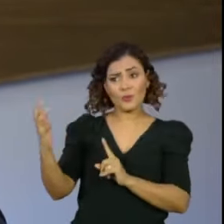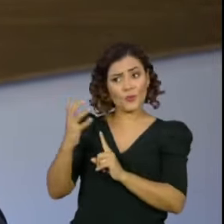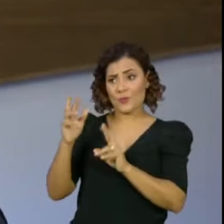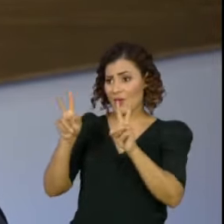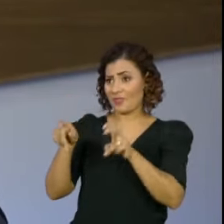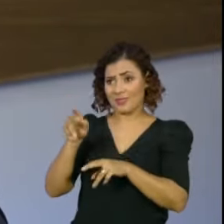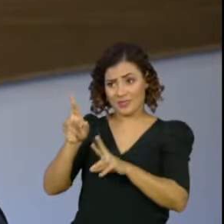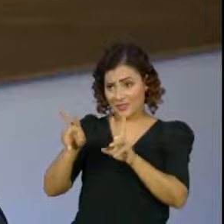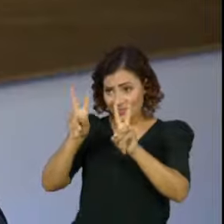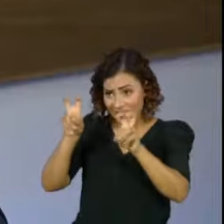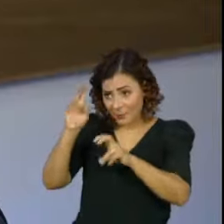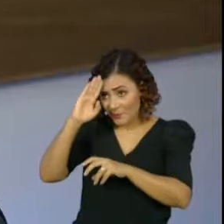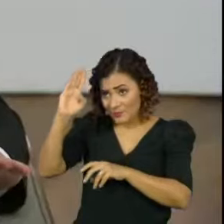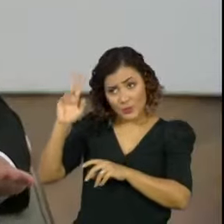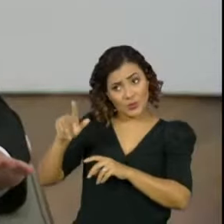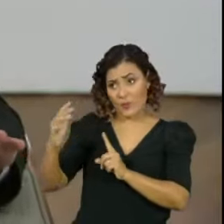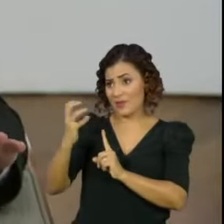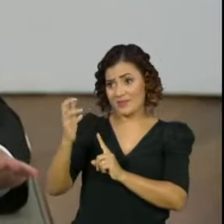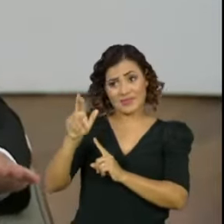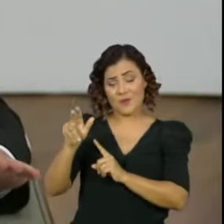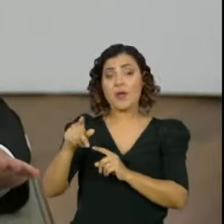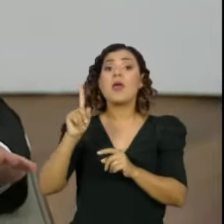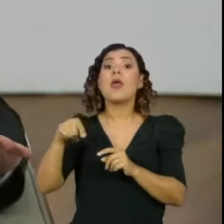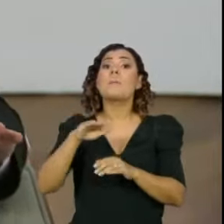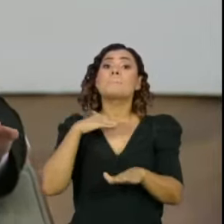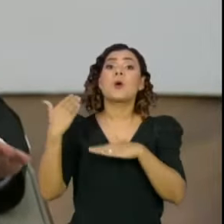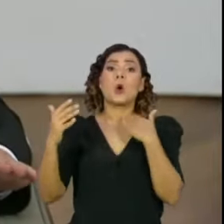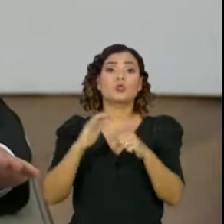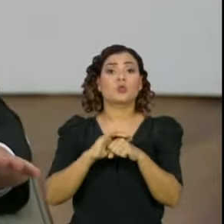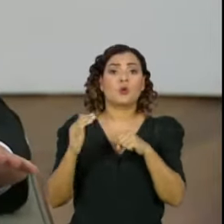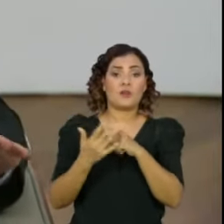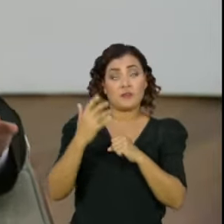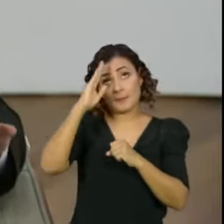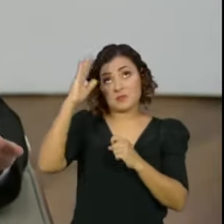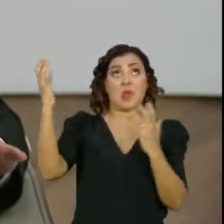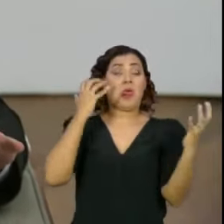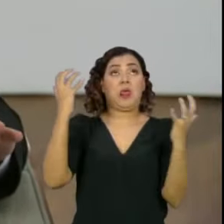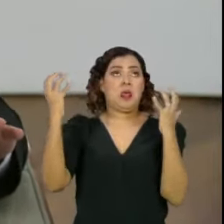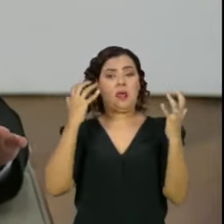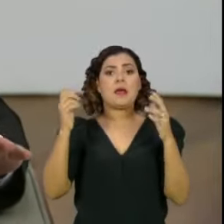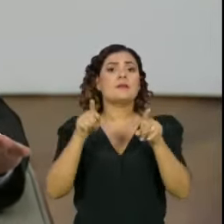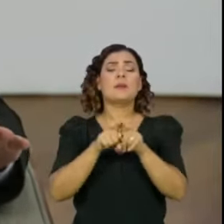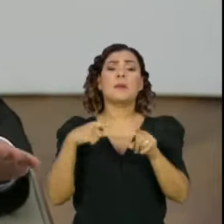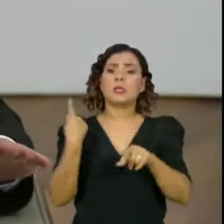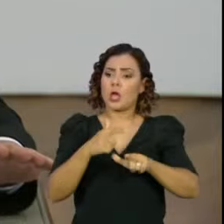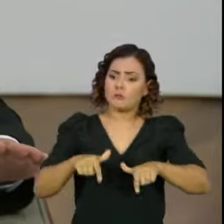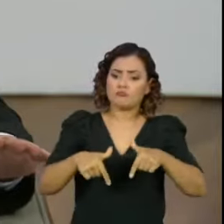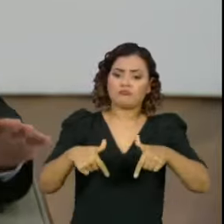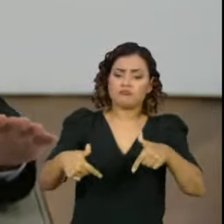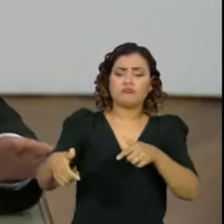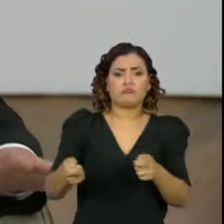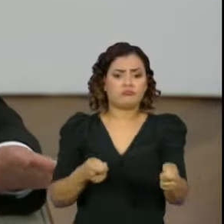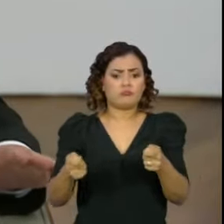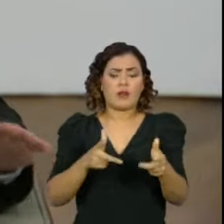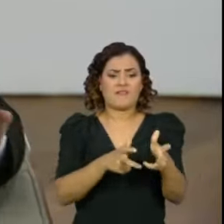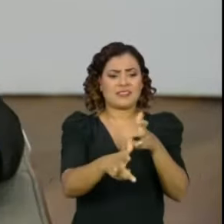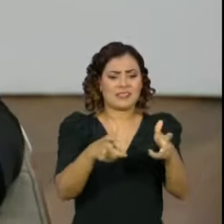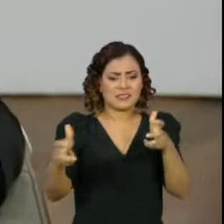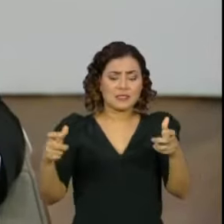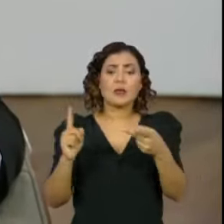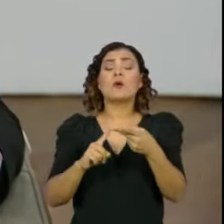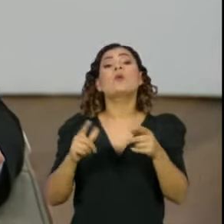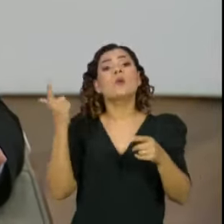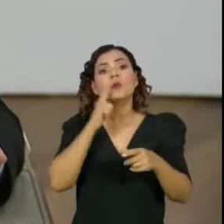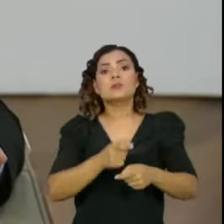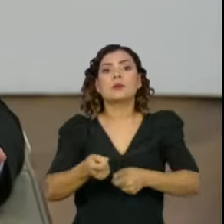Não é o maior foco de pressão. O maior foco de pressão são as mortes do coronavírus, que exigem que a gente amplie em grande escala a vacinação e